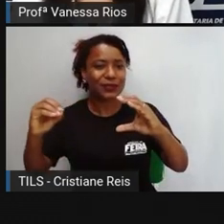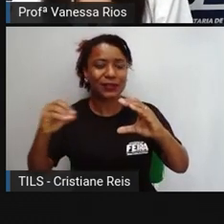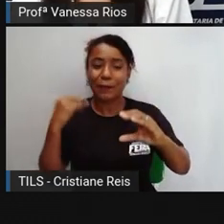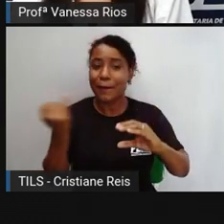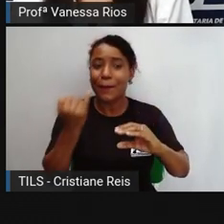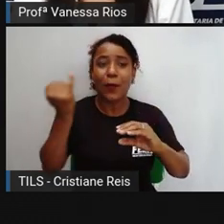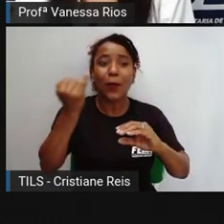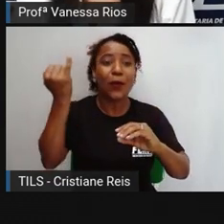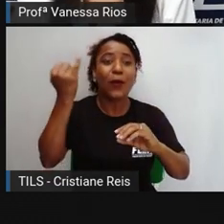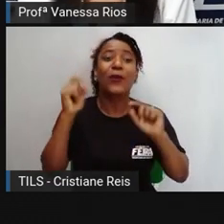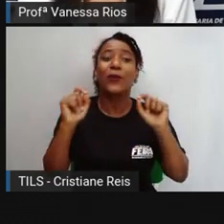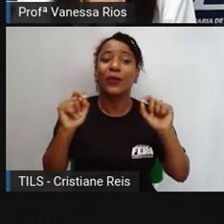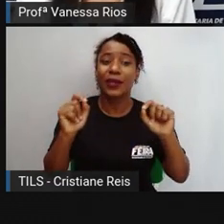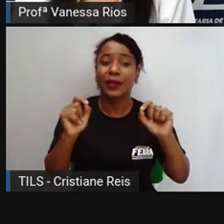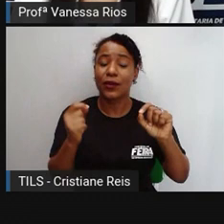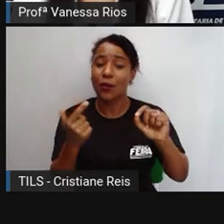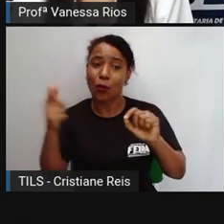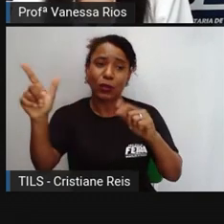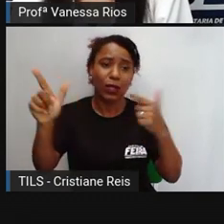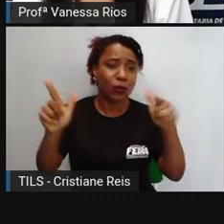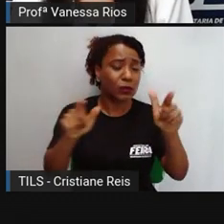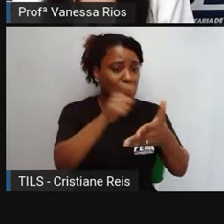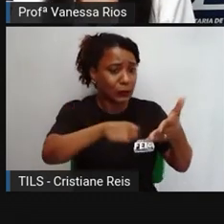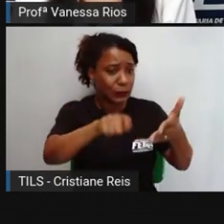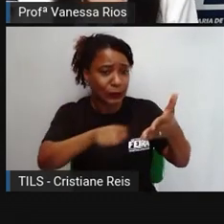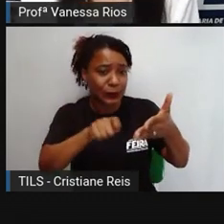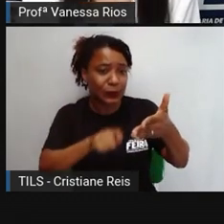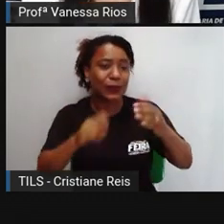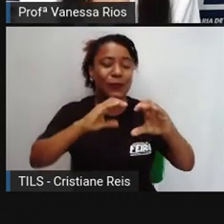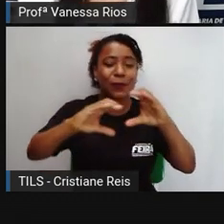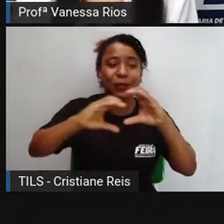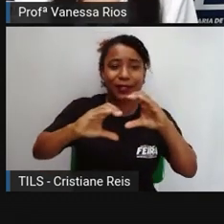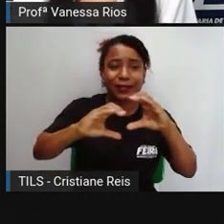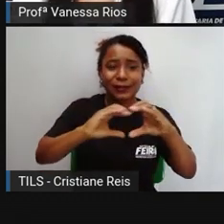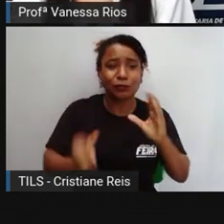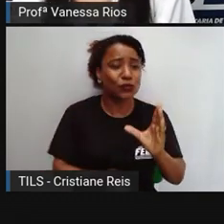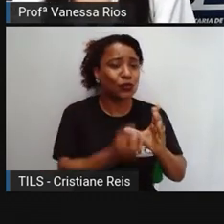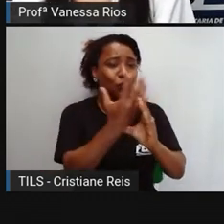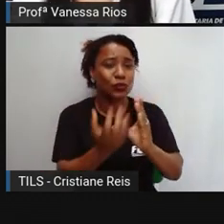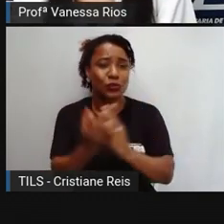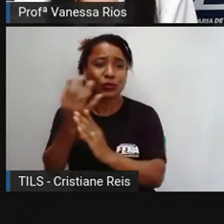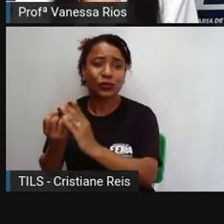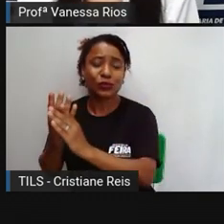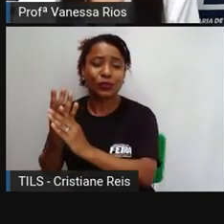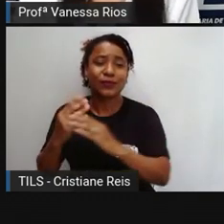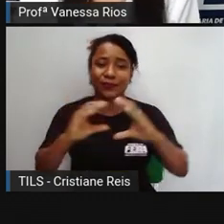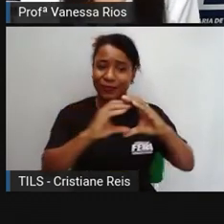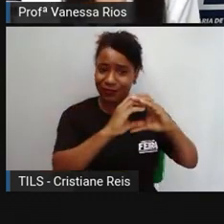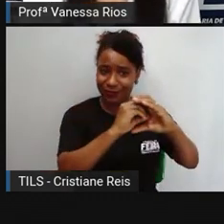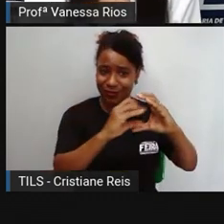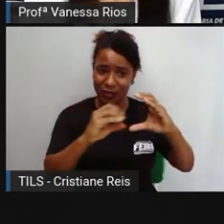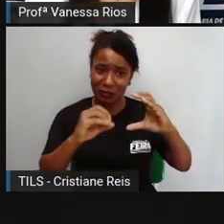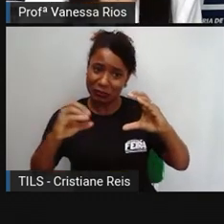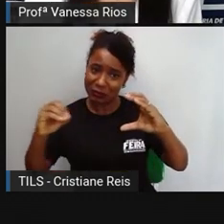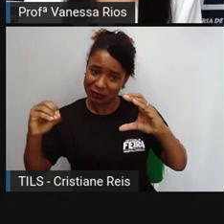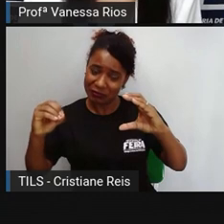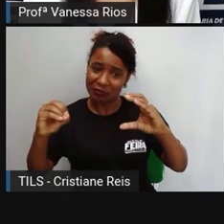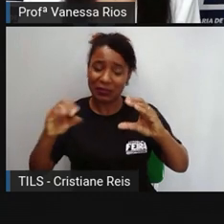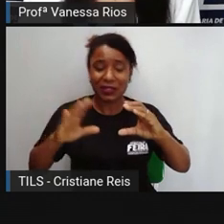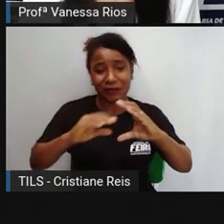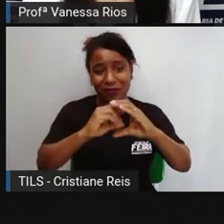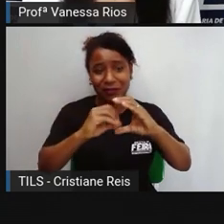comunicação, de escrita vão surgindo. E aí eles passam a ser considerados, de repente, algo do